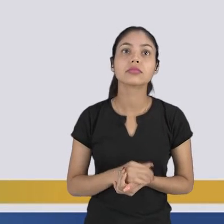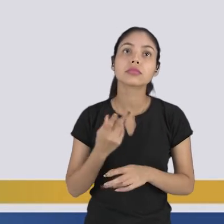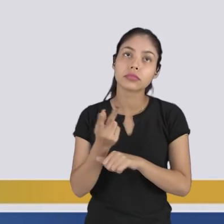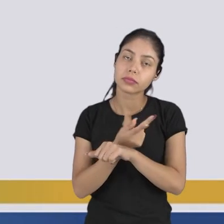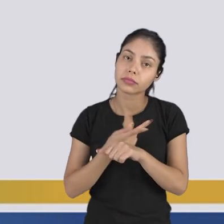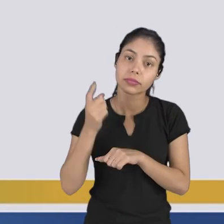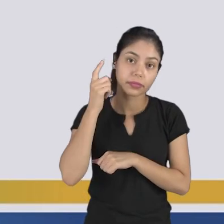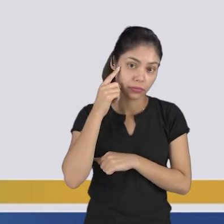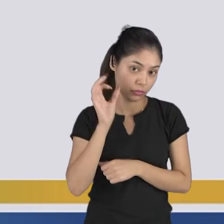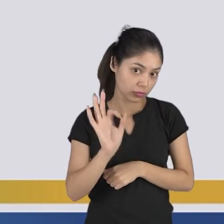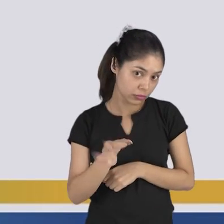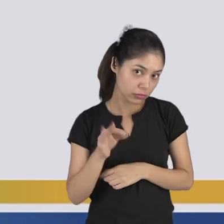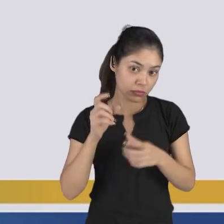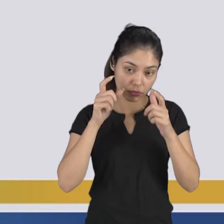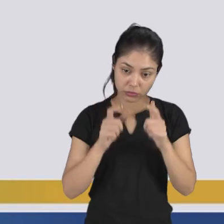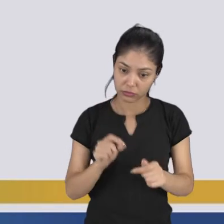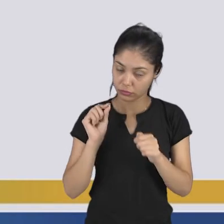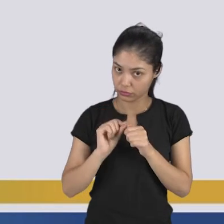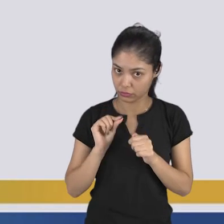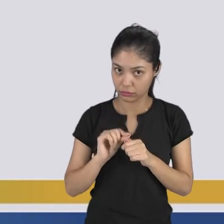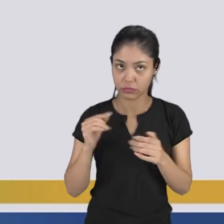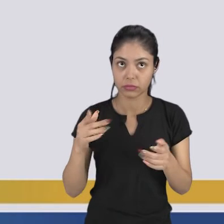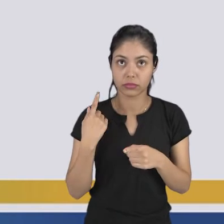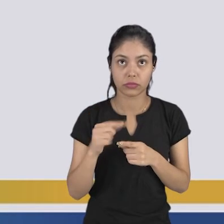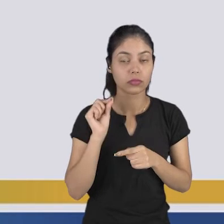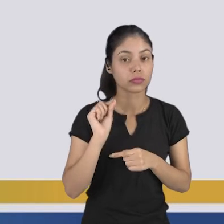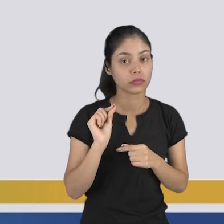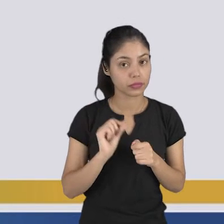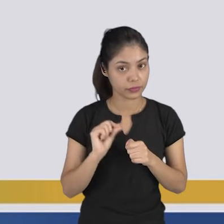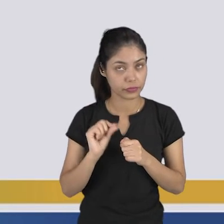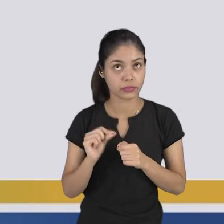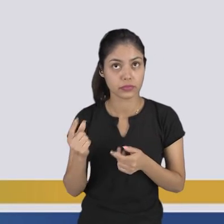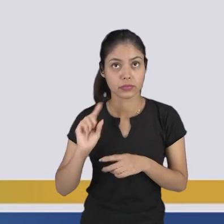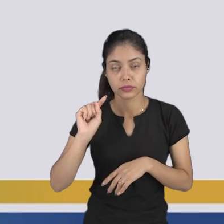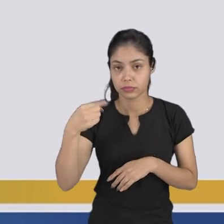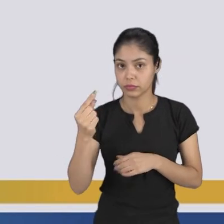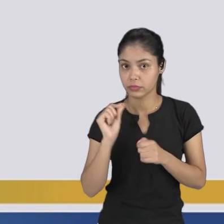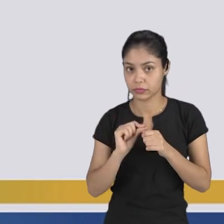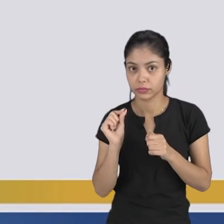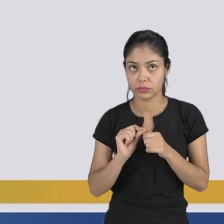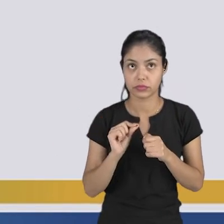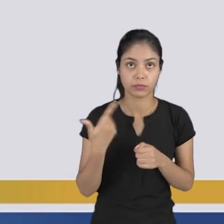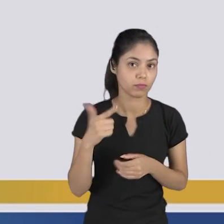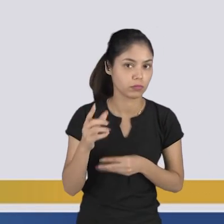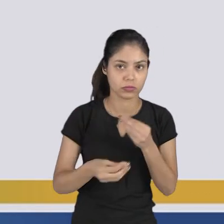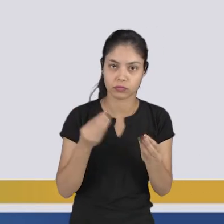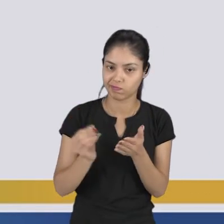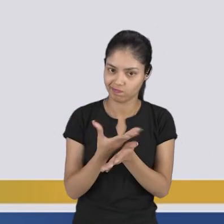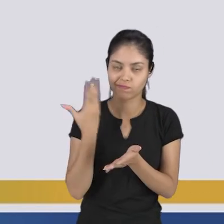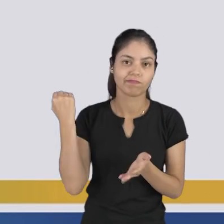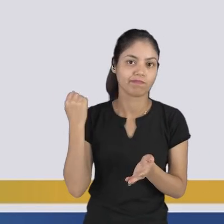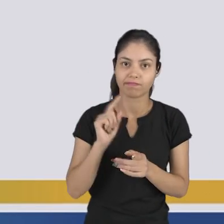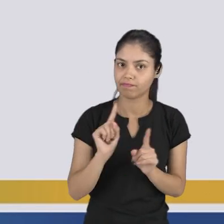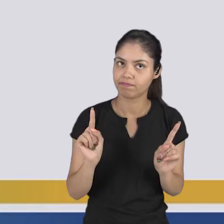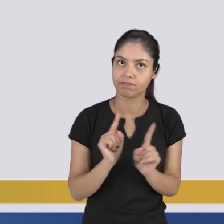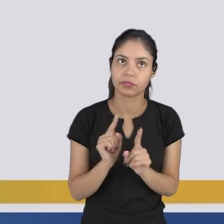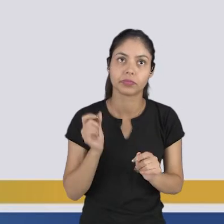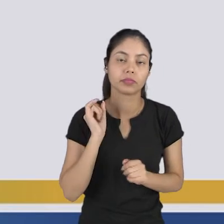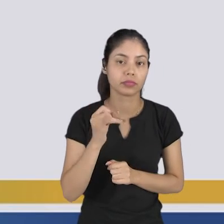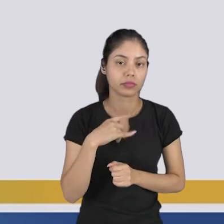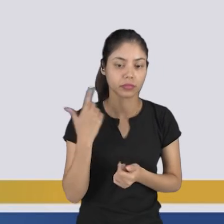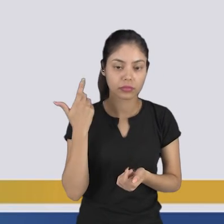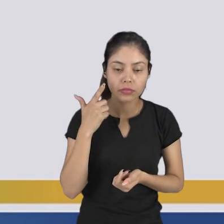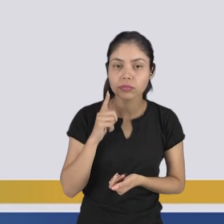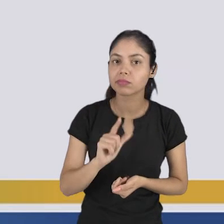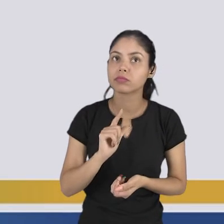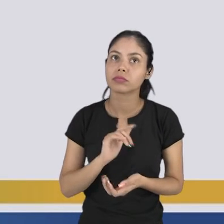pensar direitinho onde você vai fazer, o que você vai fazer, porque depois que fizer não tem como voltar atrás. Se você quiser